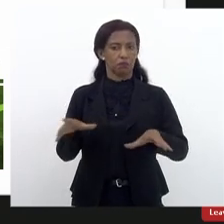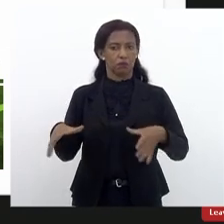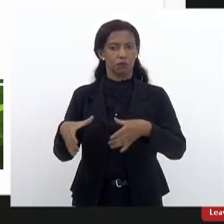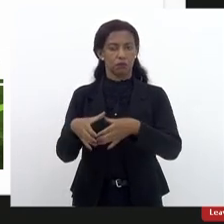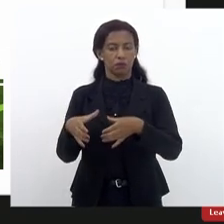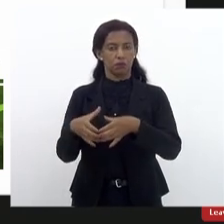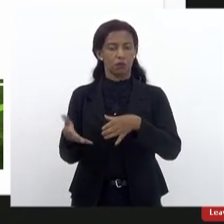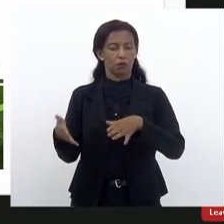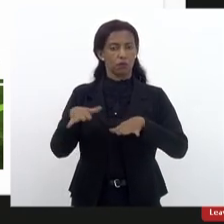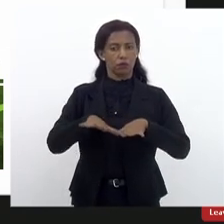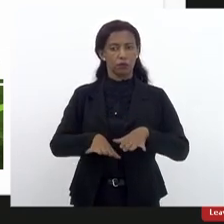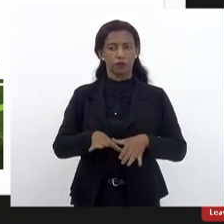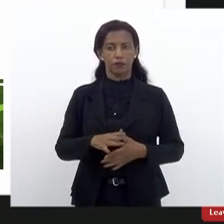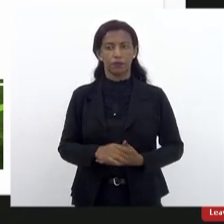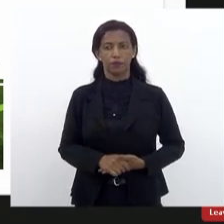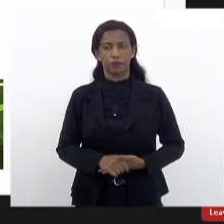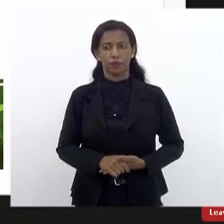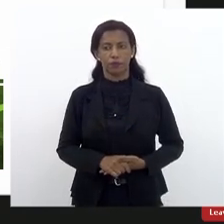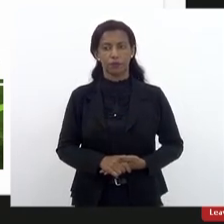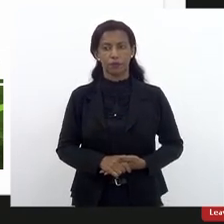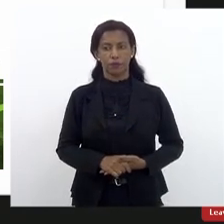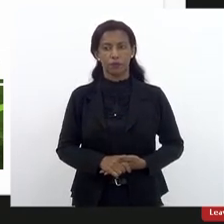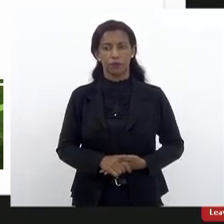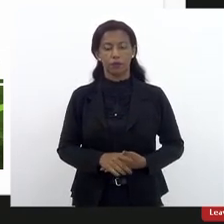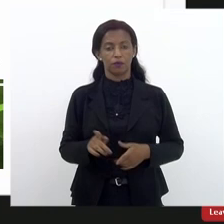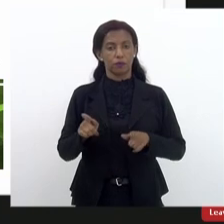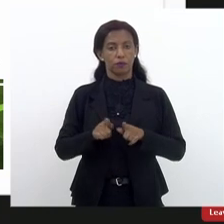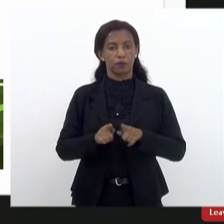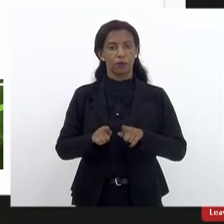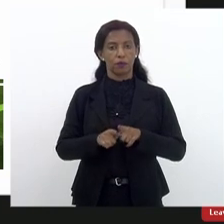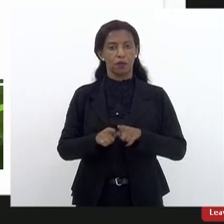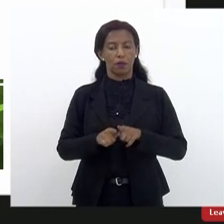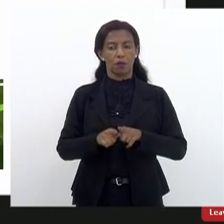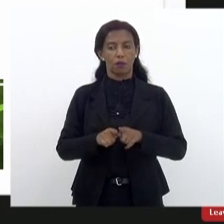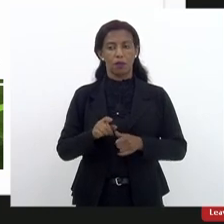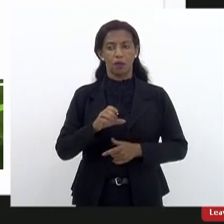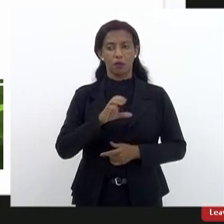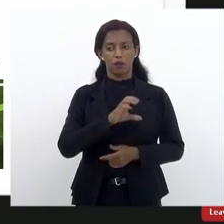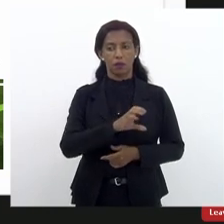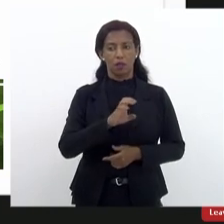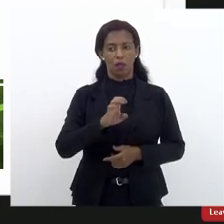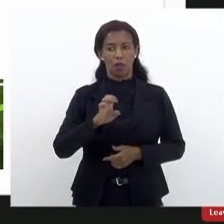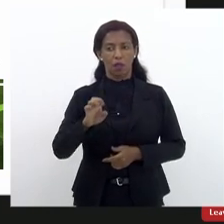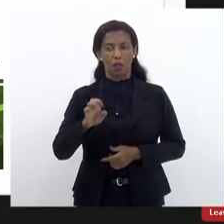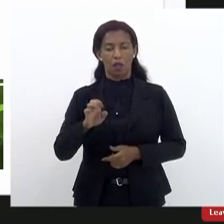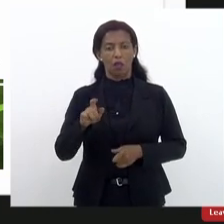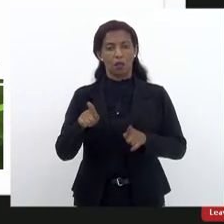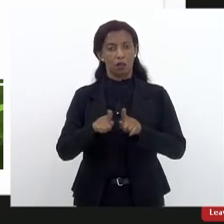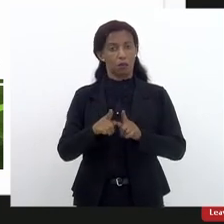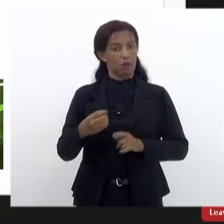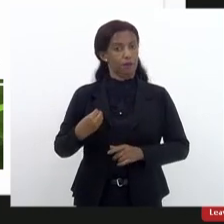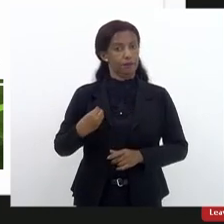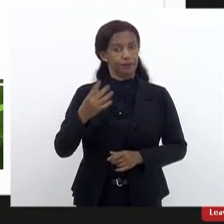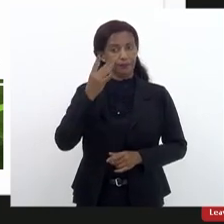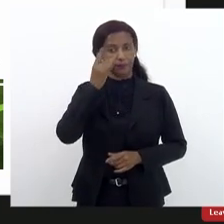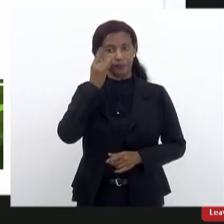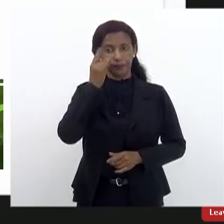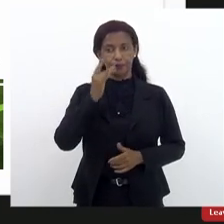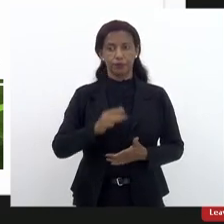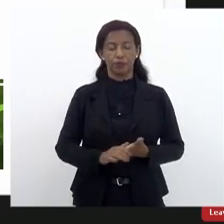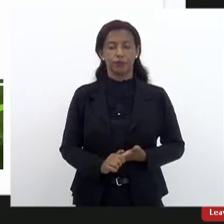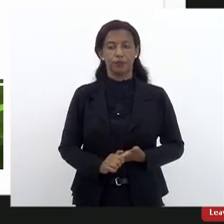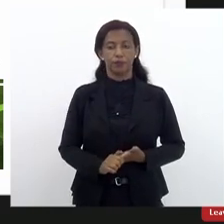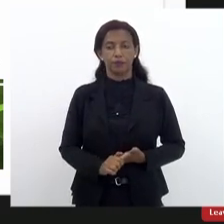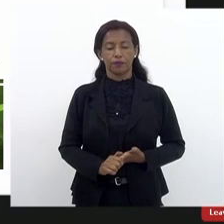de Inclusão, e o funcionamento do Conselho Estadual se deu de forma presencial e as